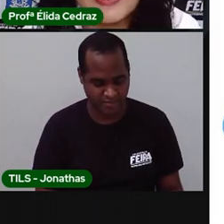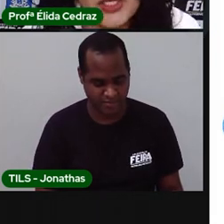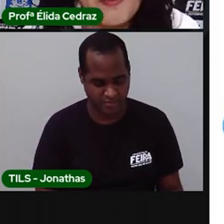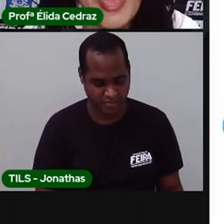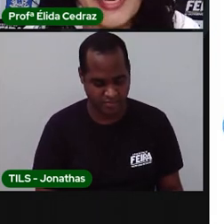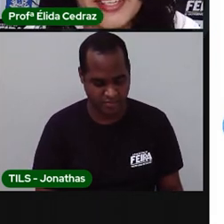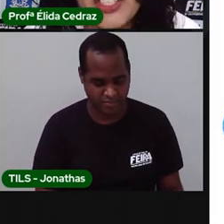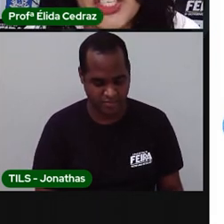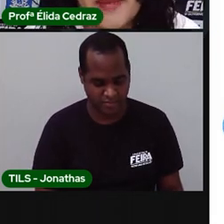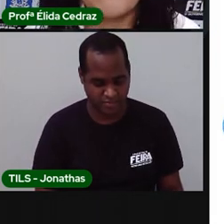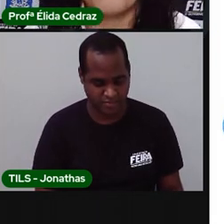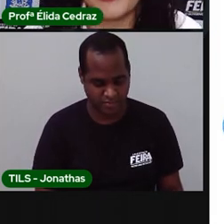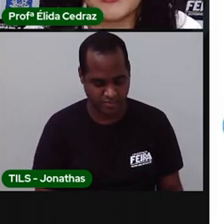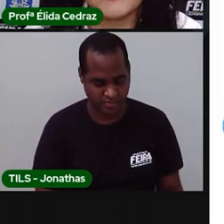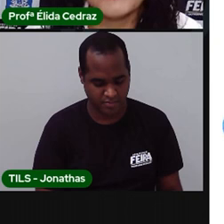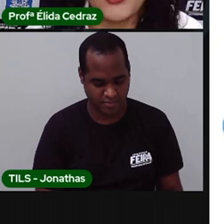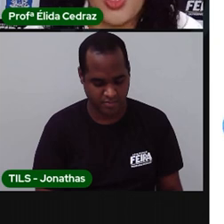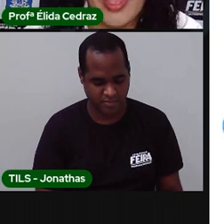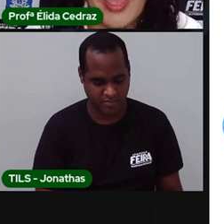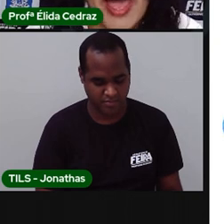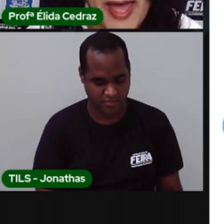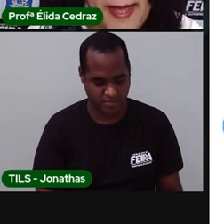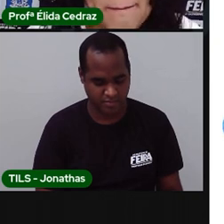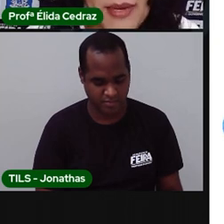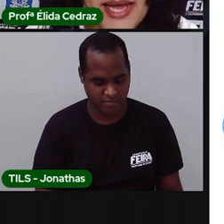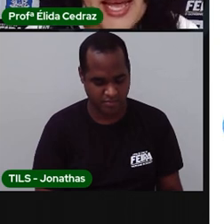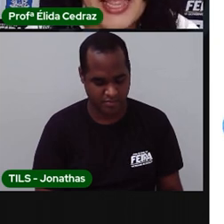Esse nome é grande, né, Pró? É grande, ó.